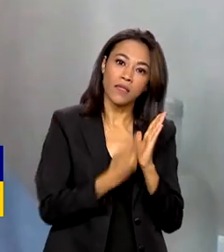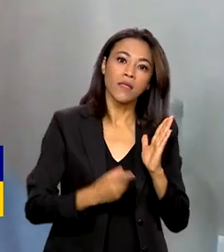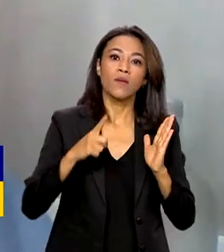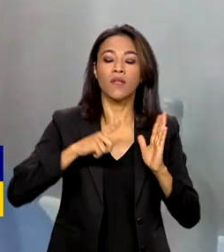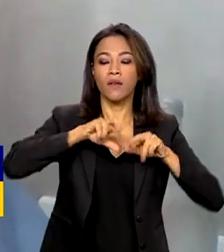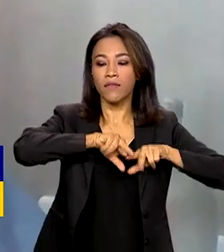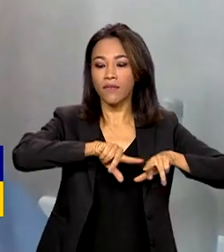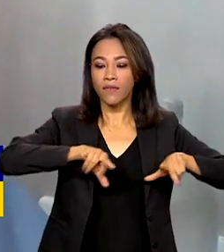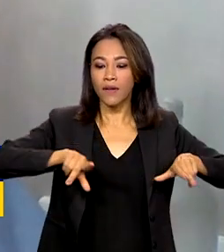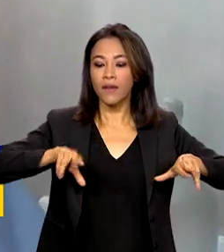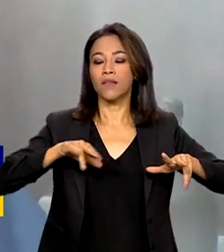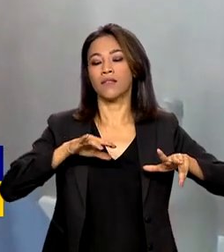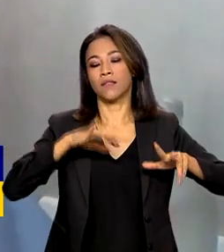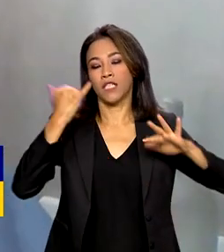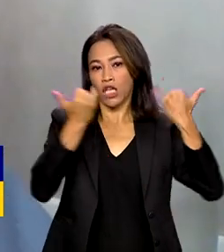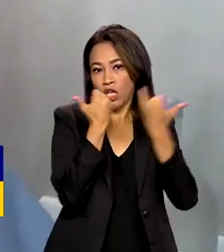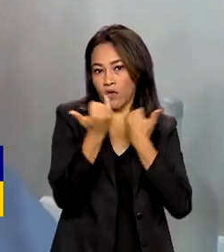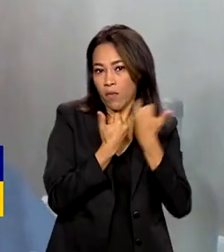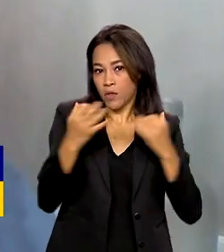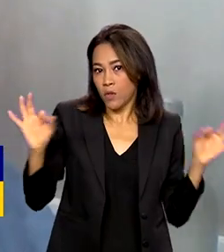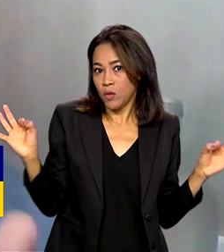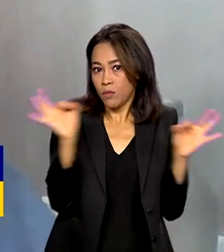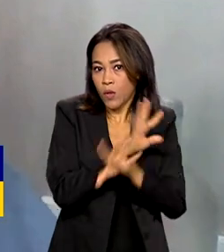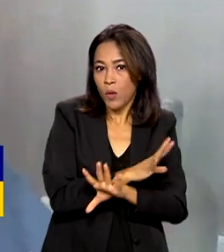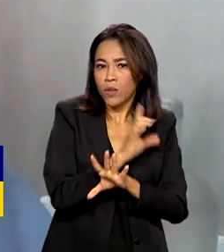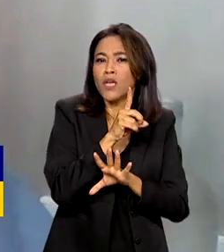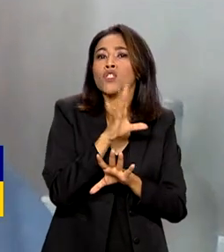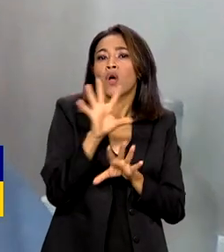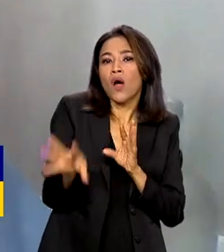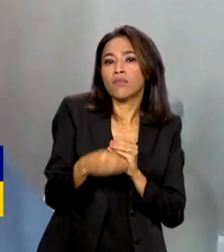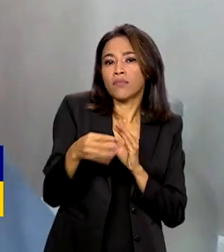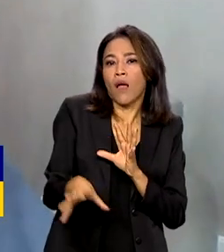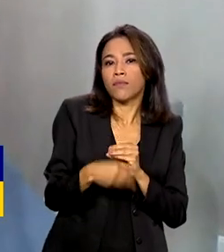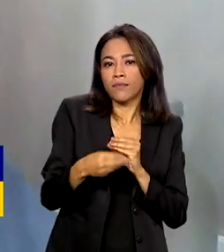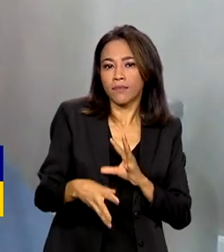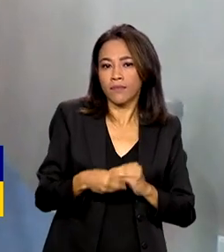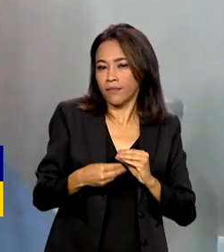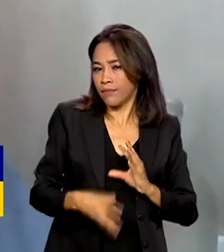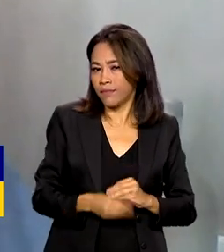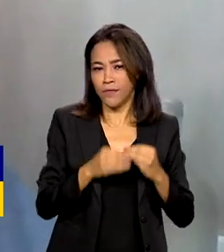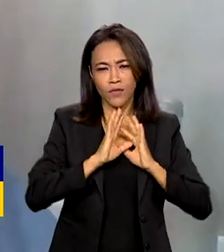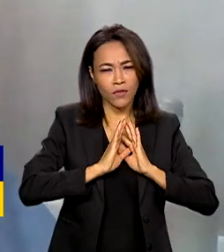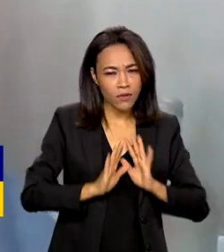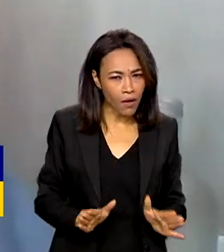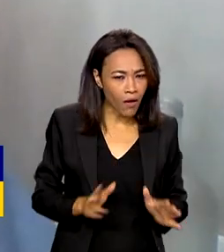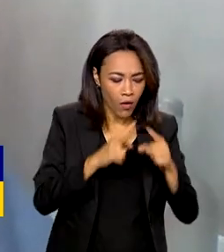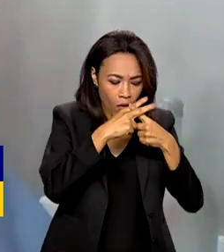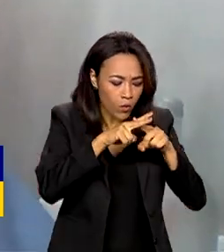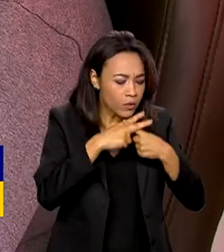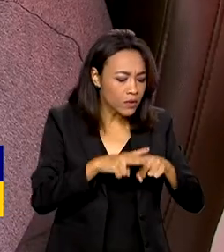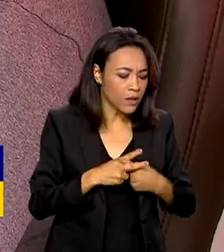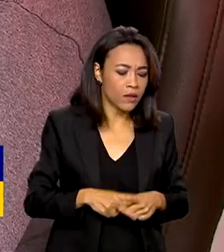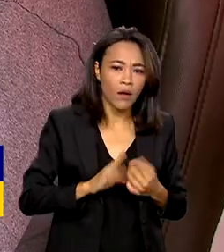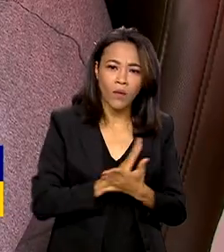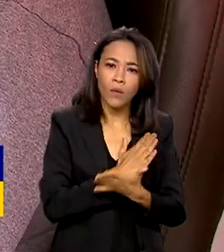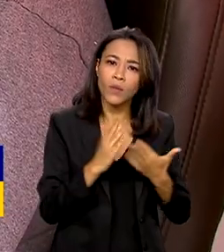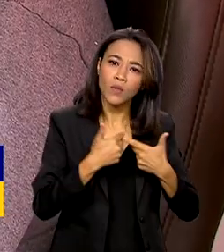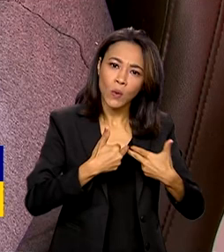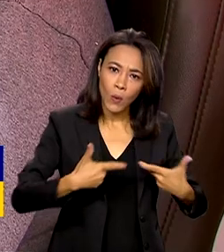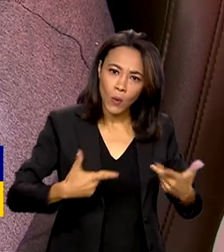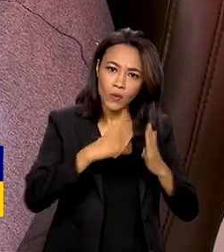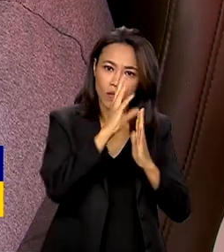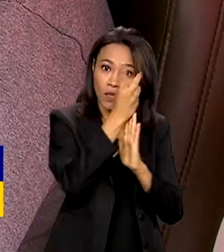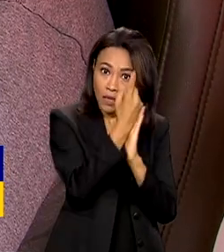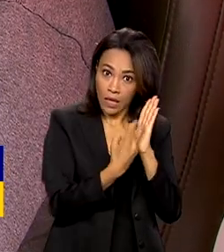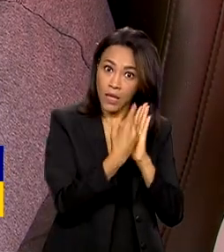prontas, né? Fica fácil, basta complementar os dados ou fazer algum acerto que precisem. Mesmo com as